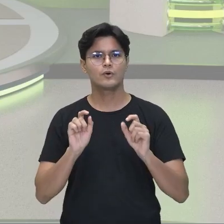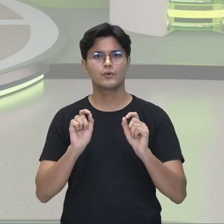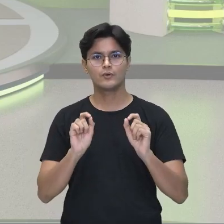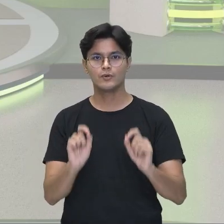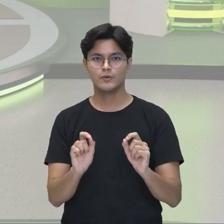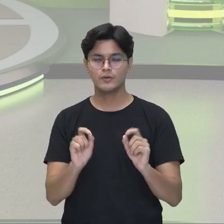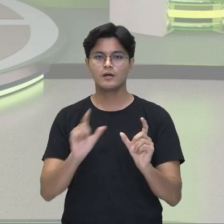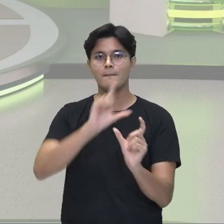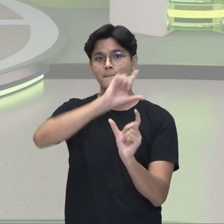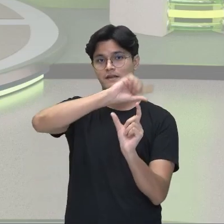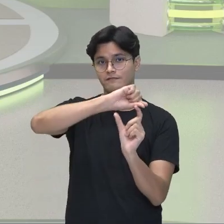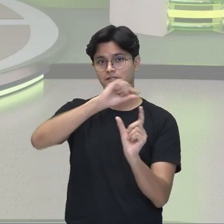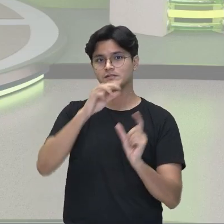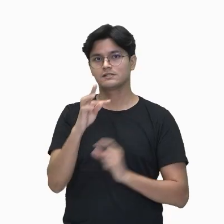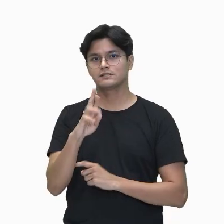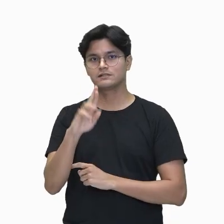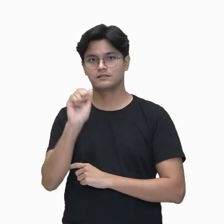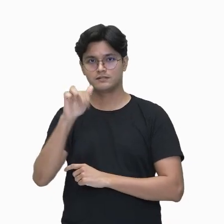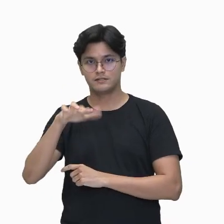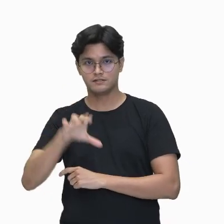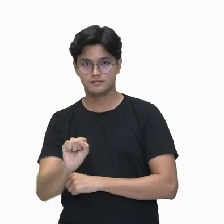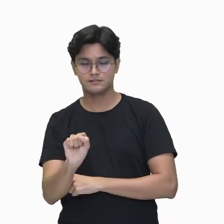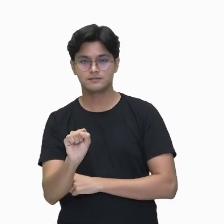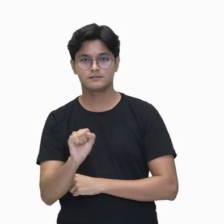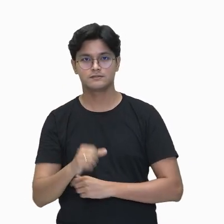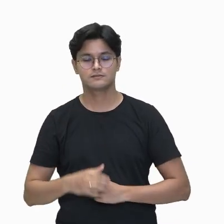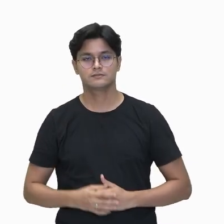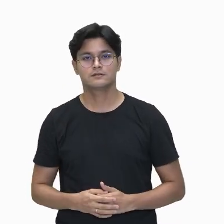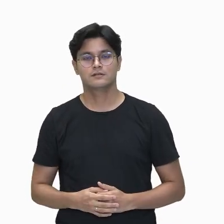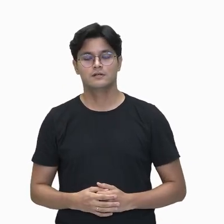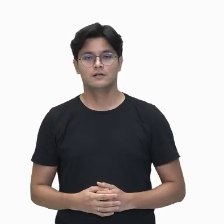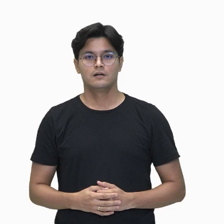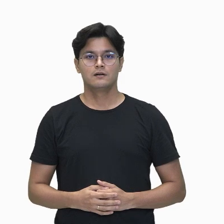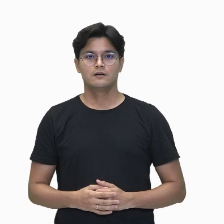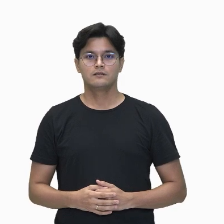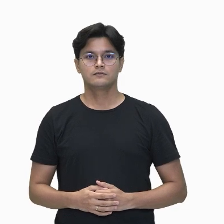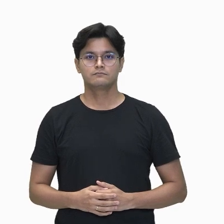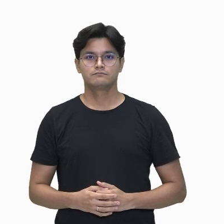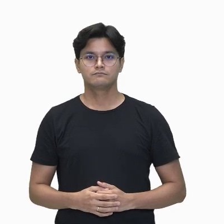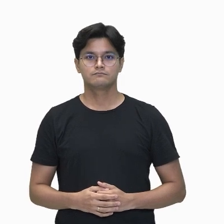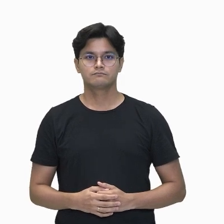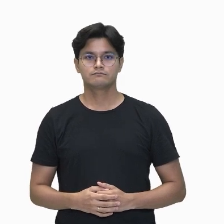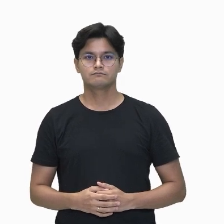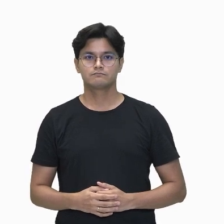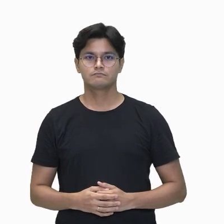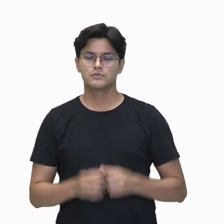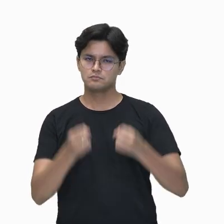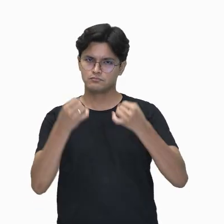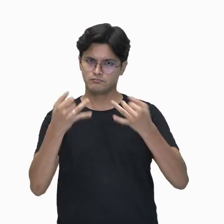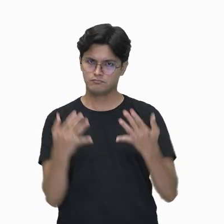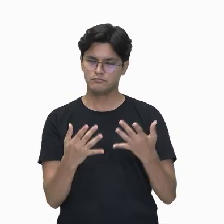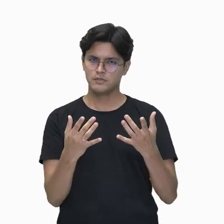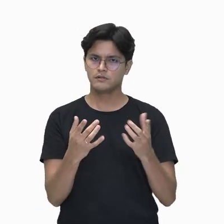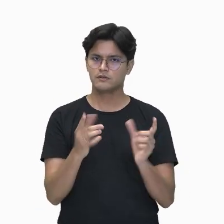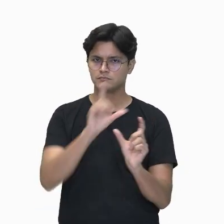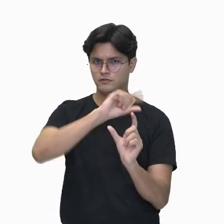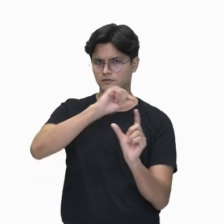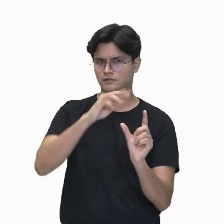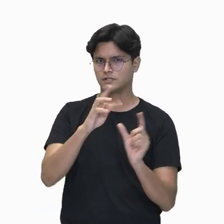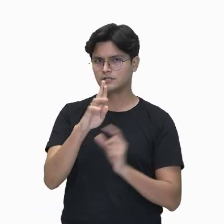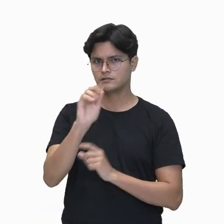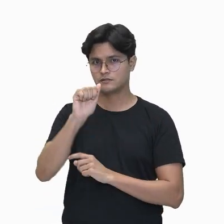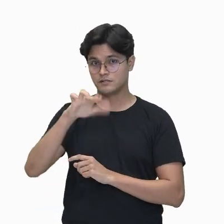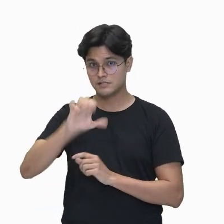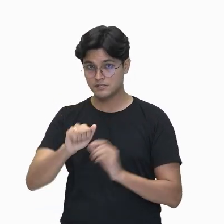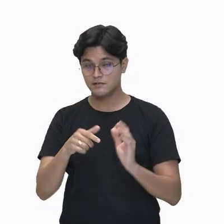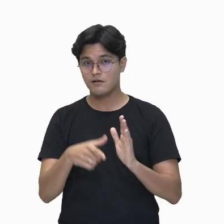prefixo trans. Antes da gente falar do trans, né, tá aí novamente a estrutura para